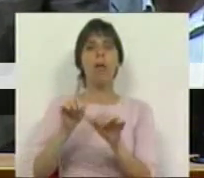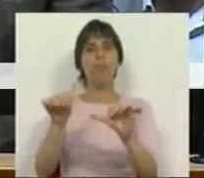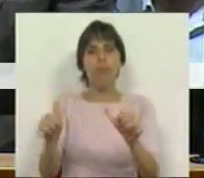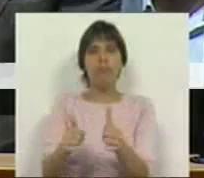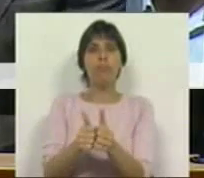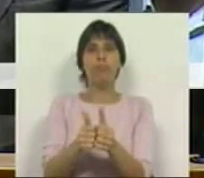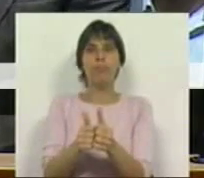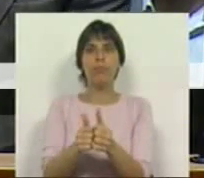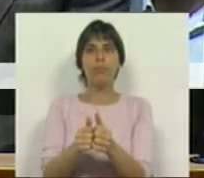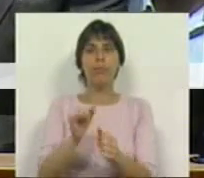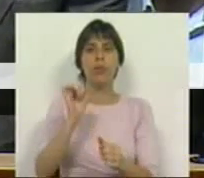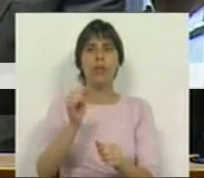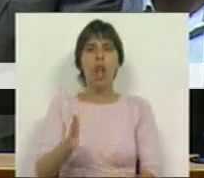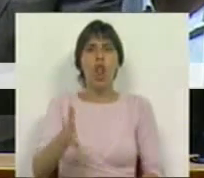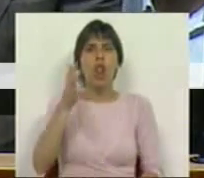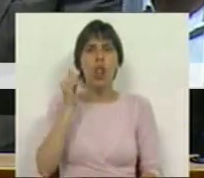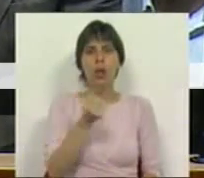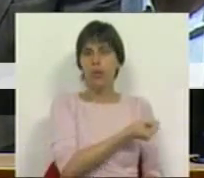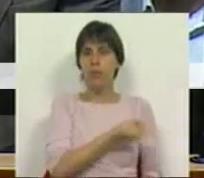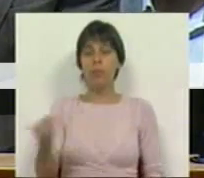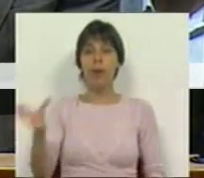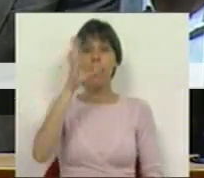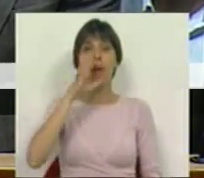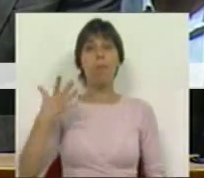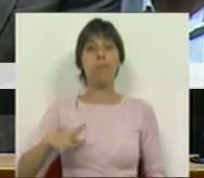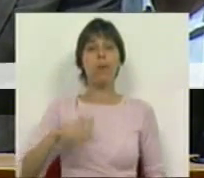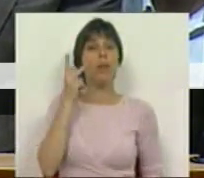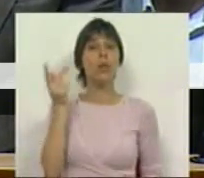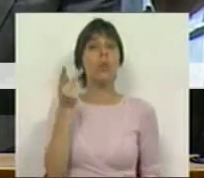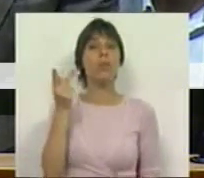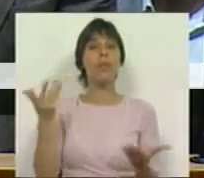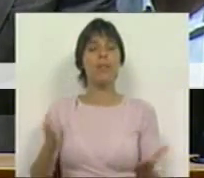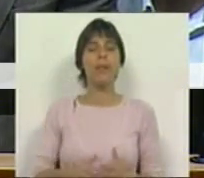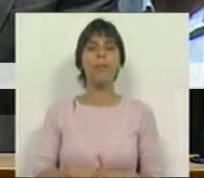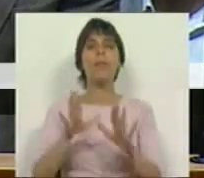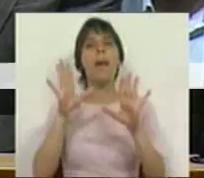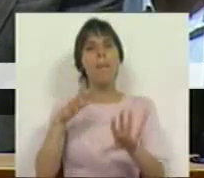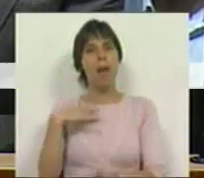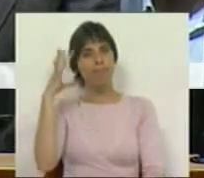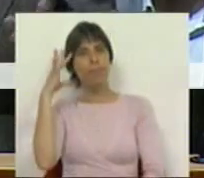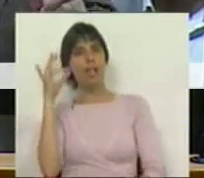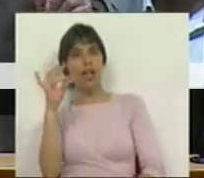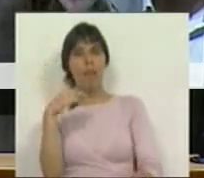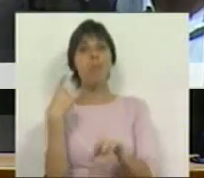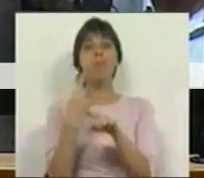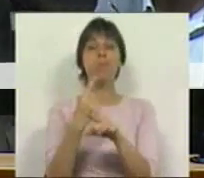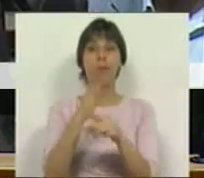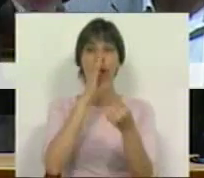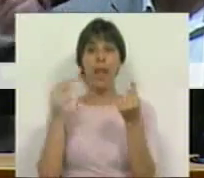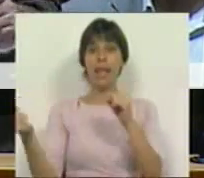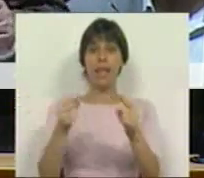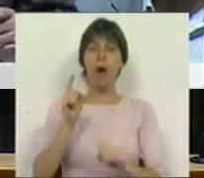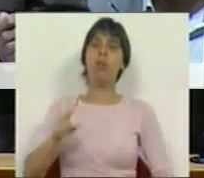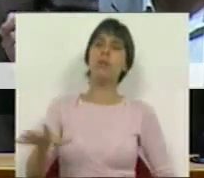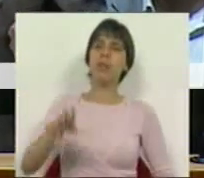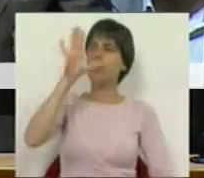acompanhado pelos seus 12 ministros sobreviventes. Mas registro que, como se o debate do